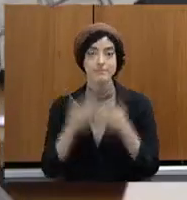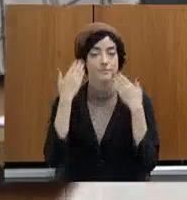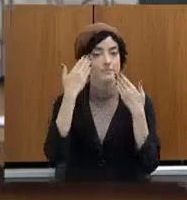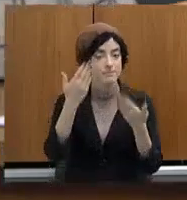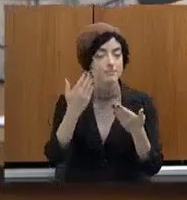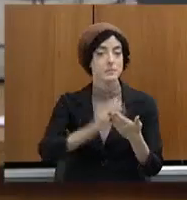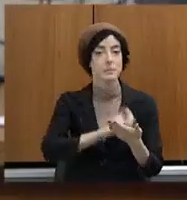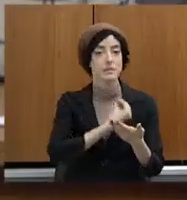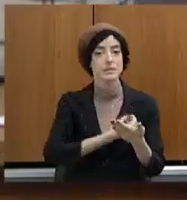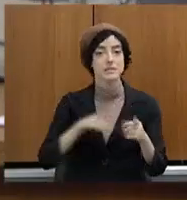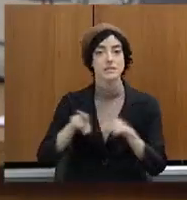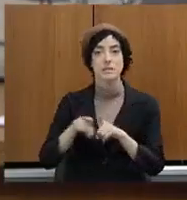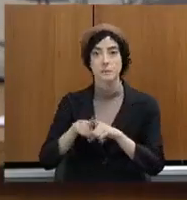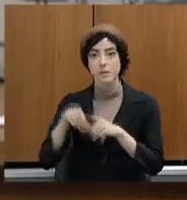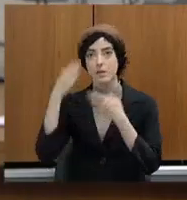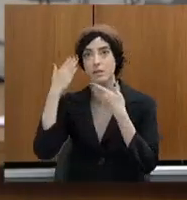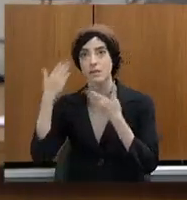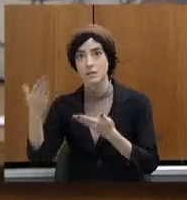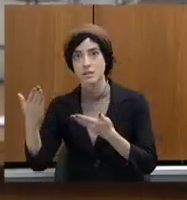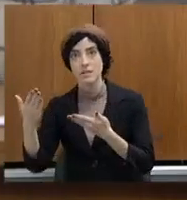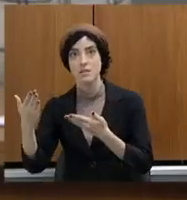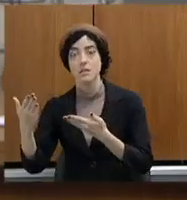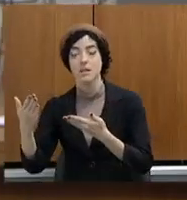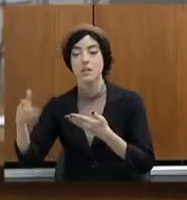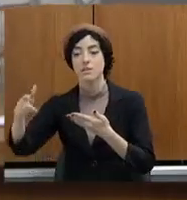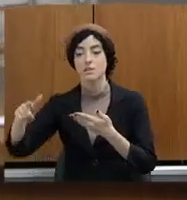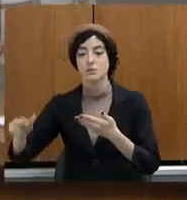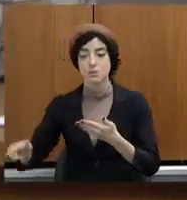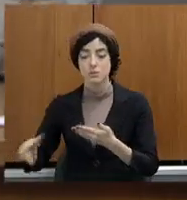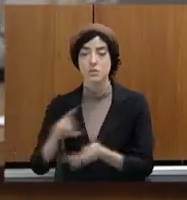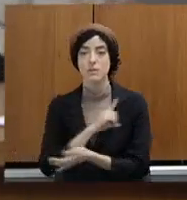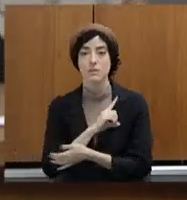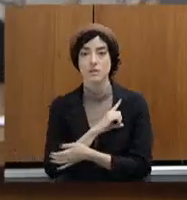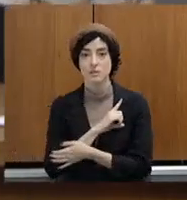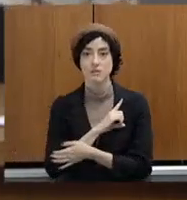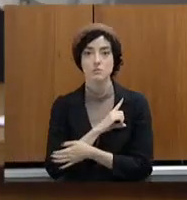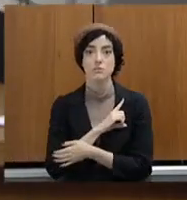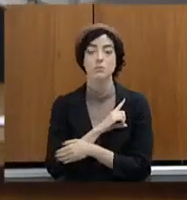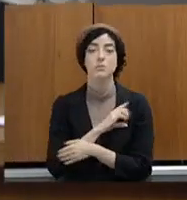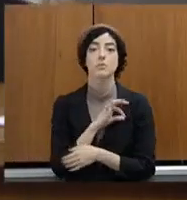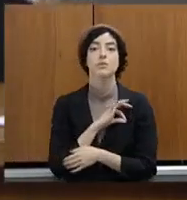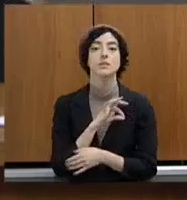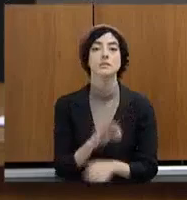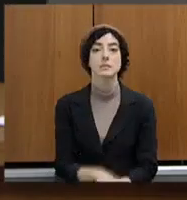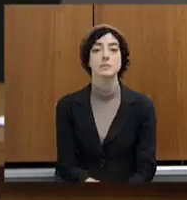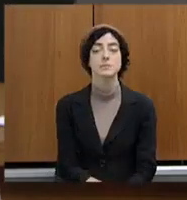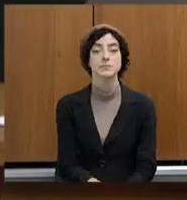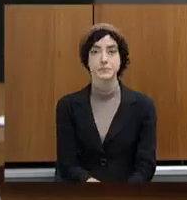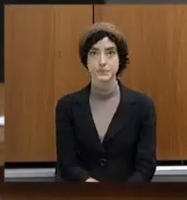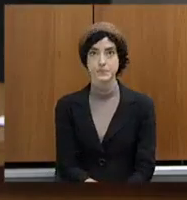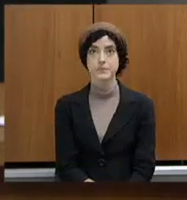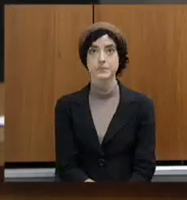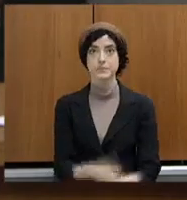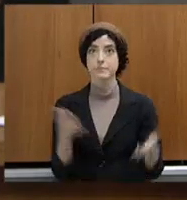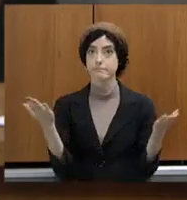Olha só. Primeiro, sobre as questões das